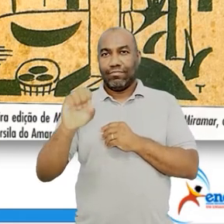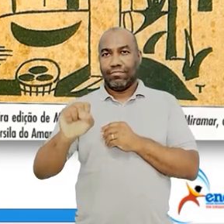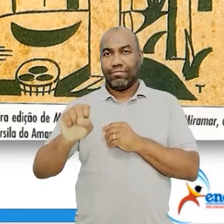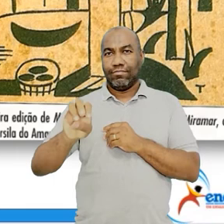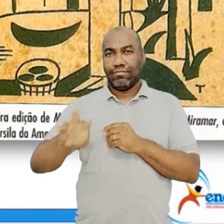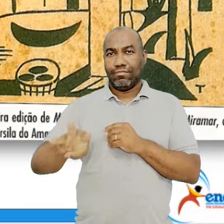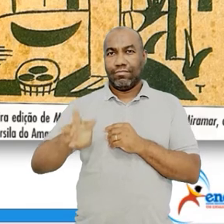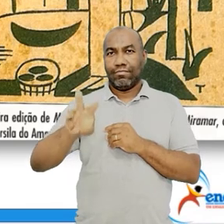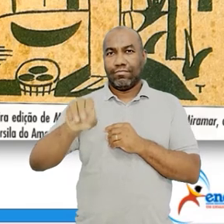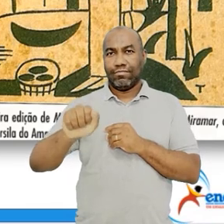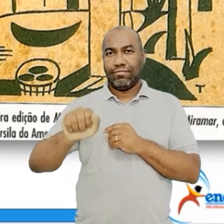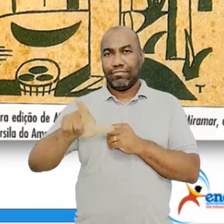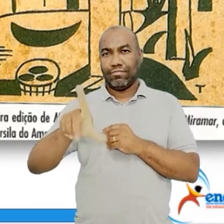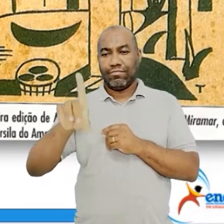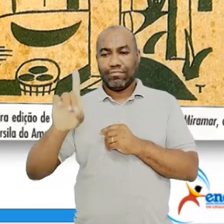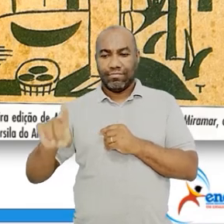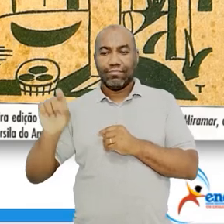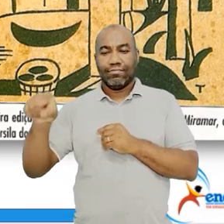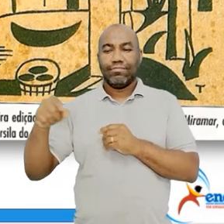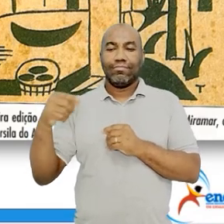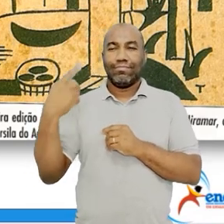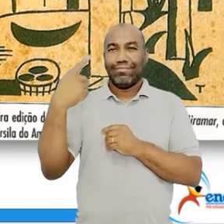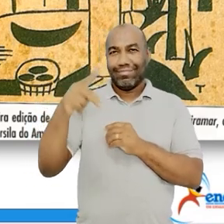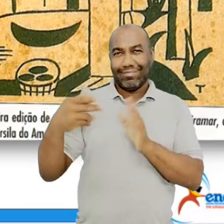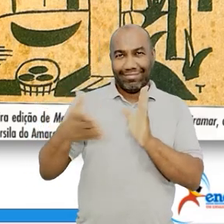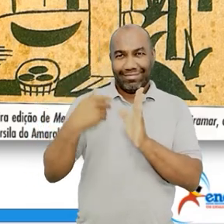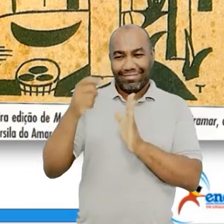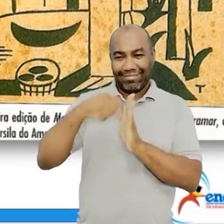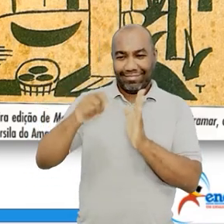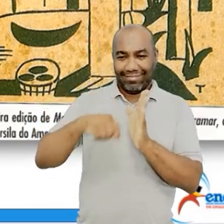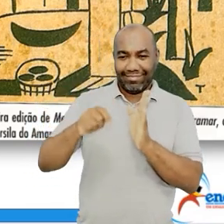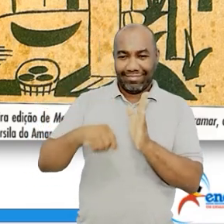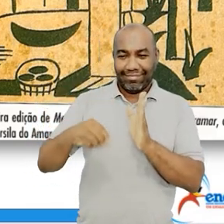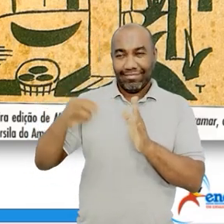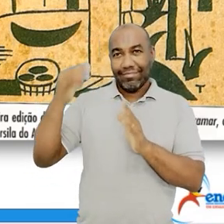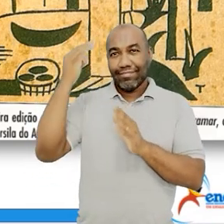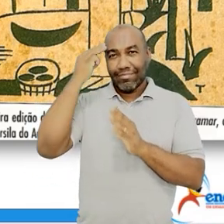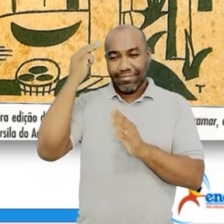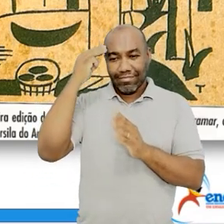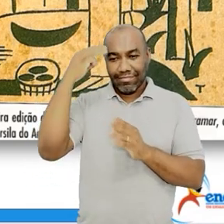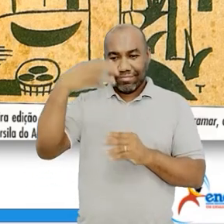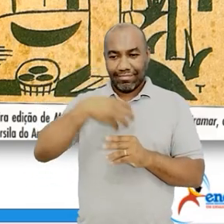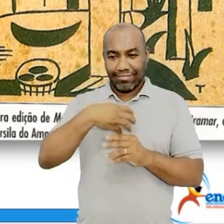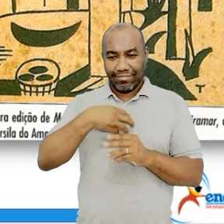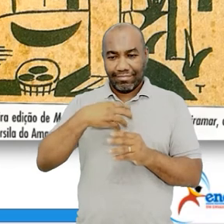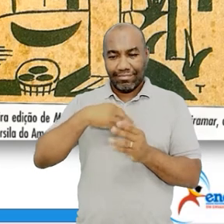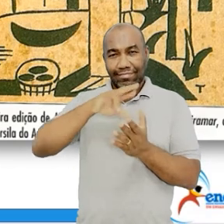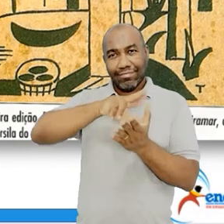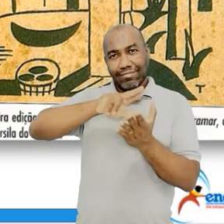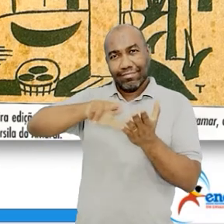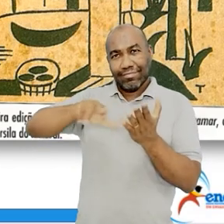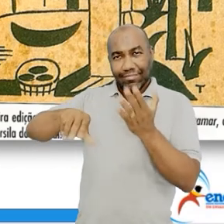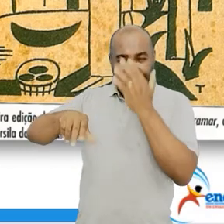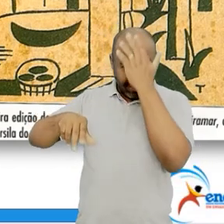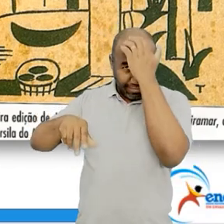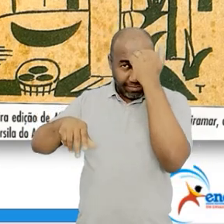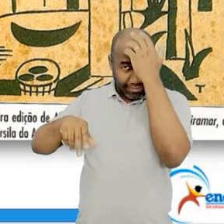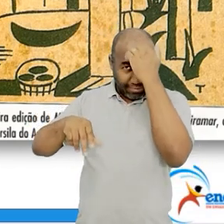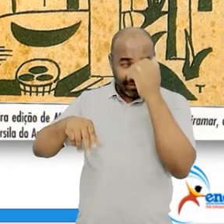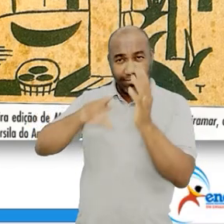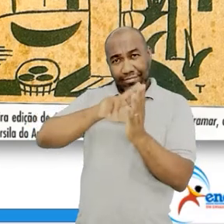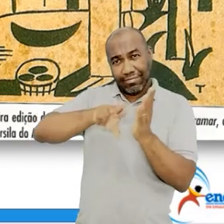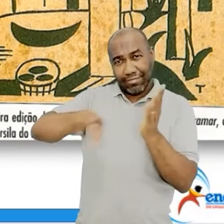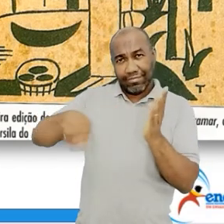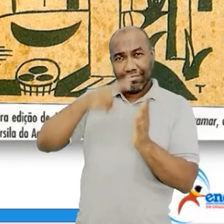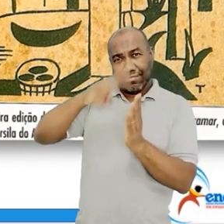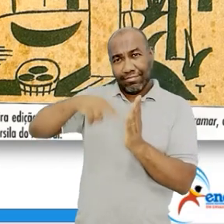é Memórias Sentimentais de João Miramar. São 163 micro capítulos, e uma curiosidade, você